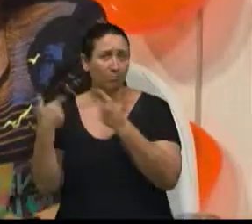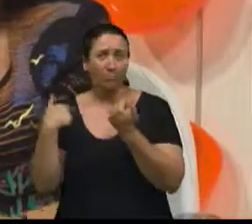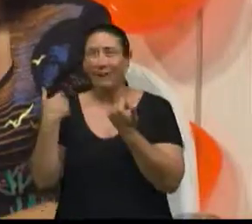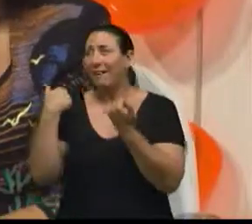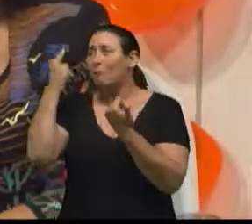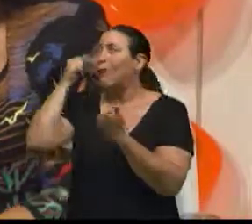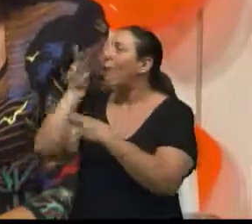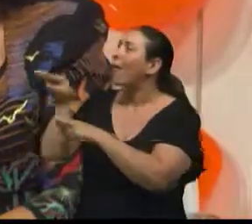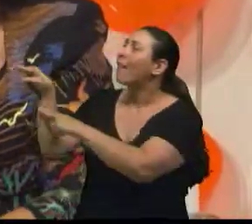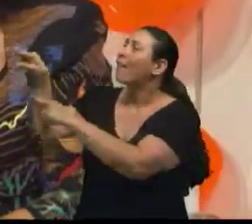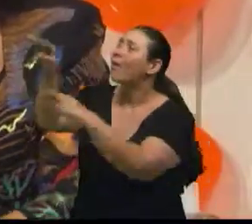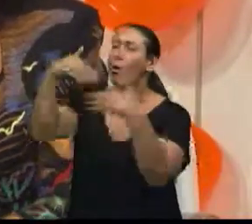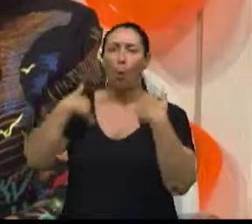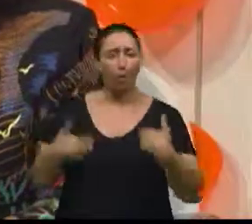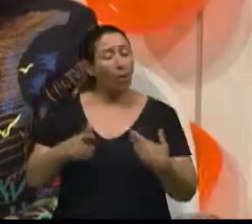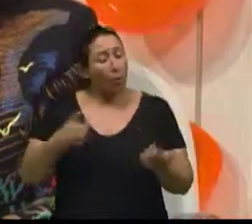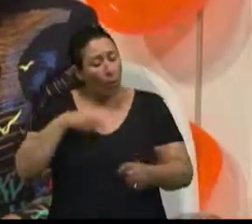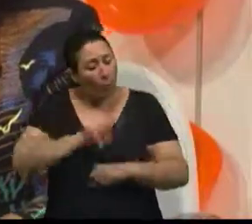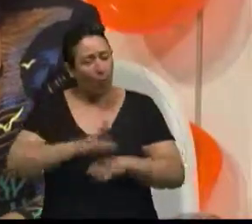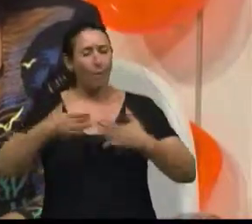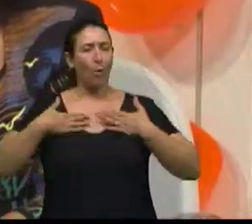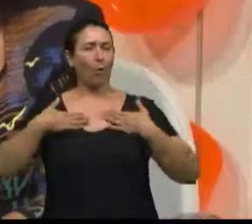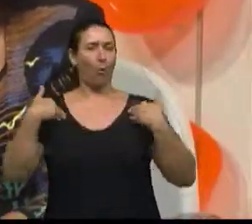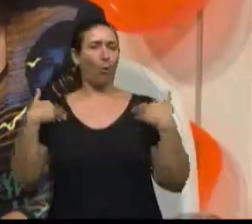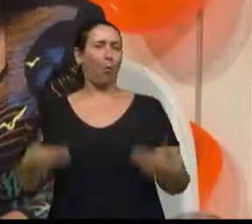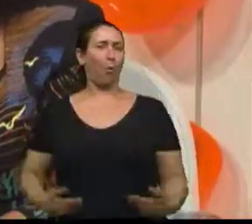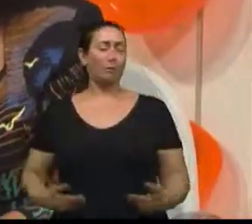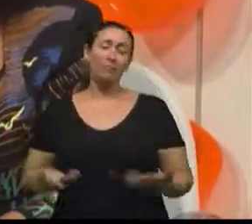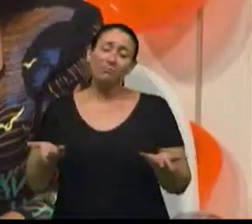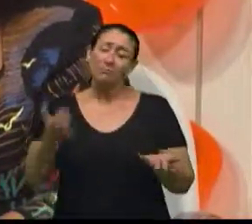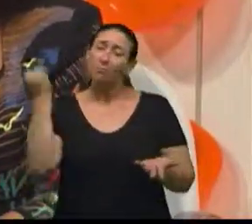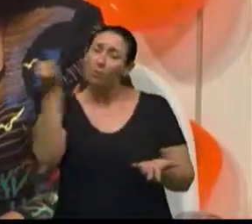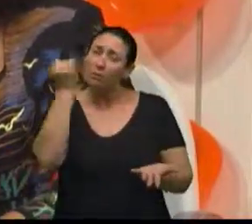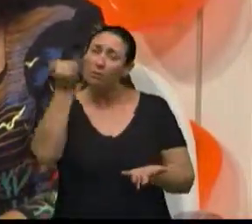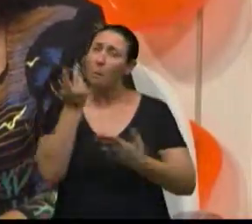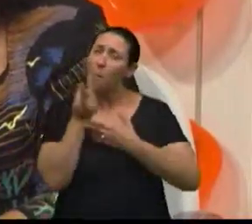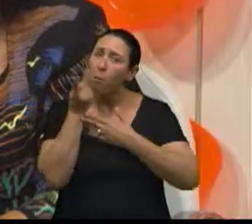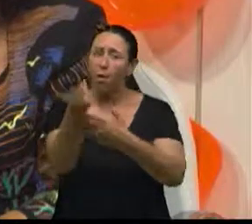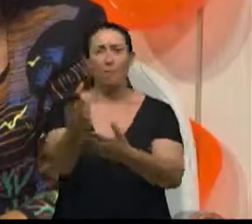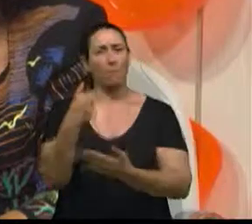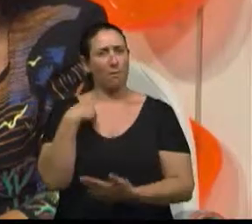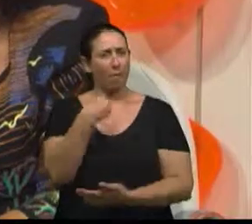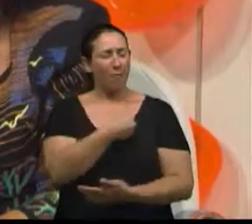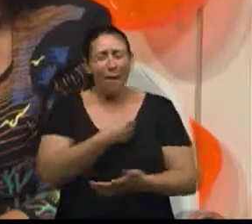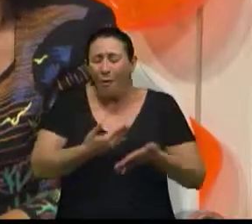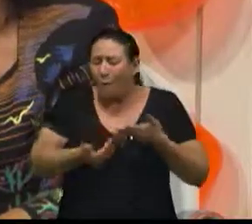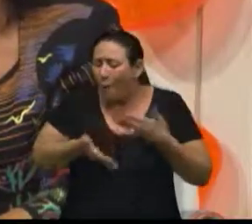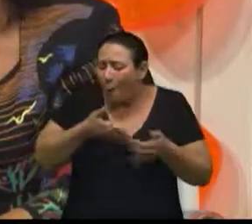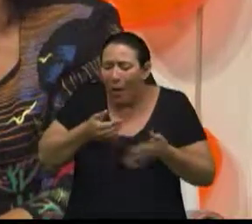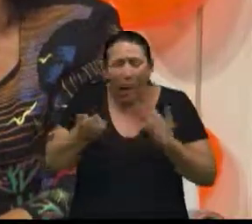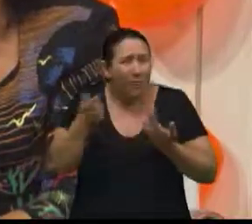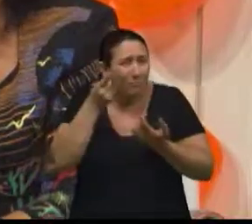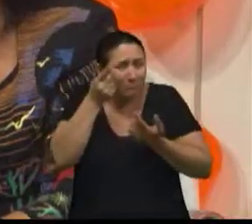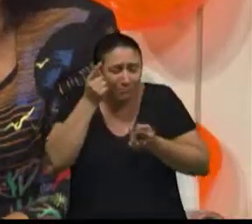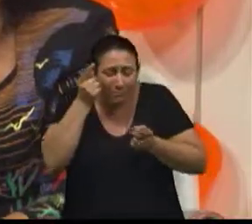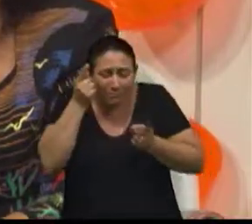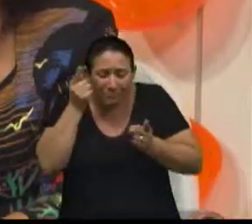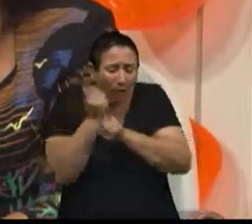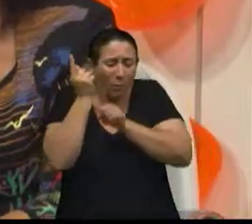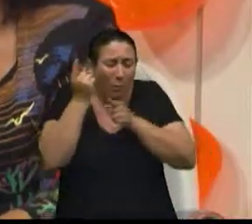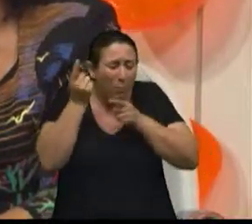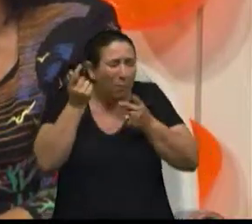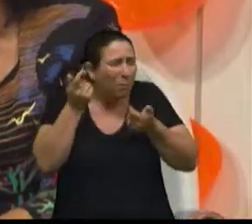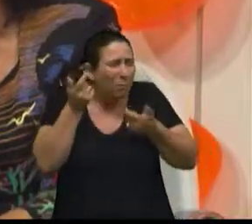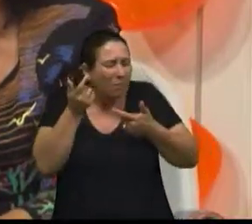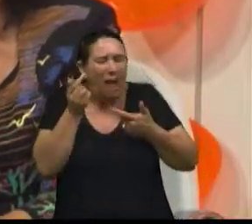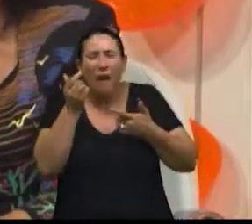cuidar, né? Então, procurar um médico é fundamental, em qualquer sinal, quando o corpo está dando o sinal, ele